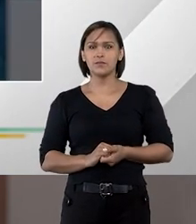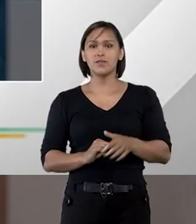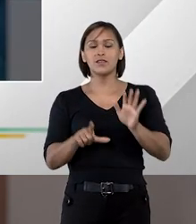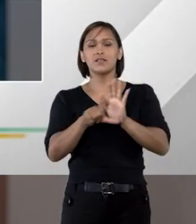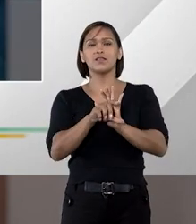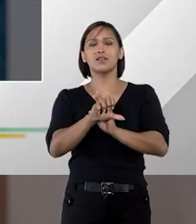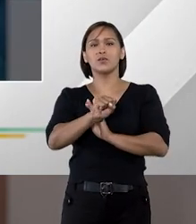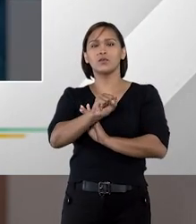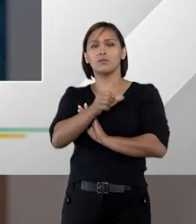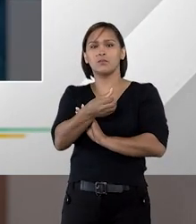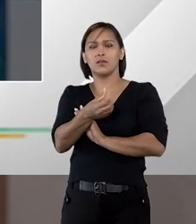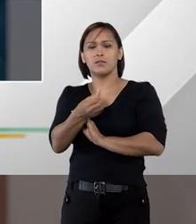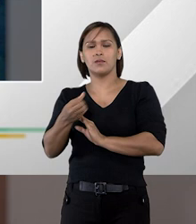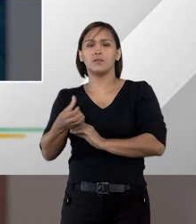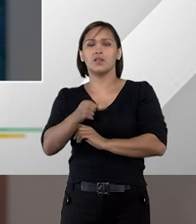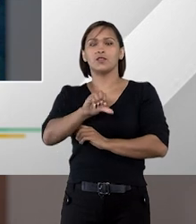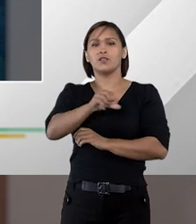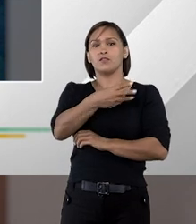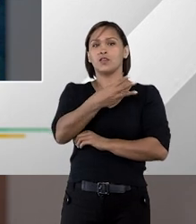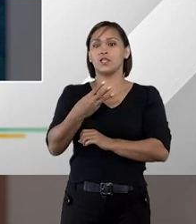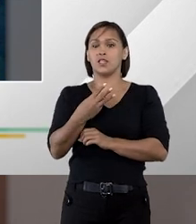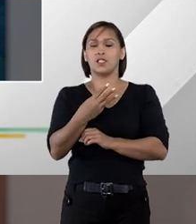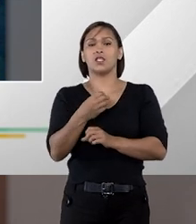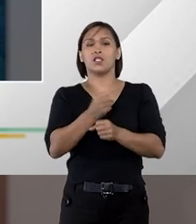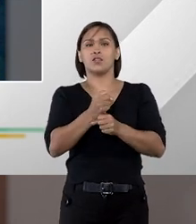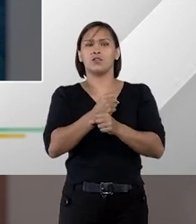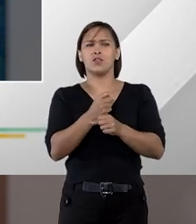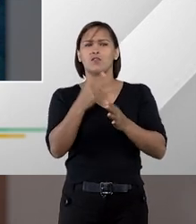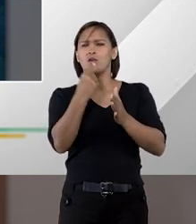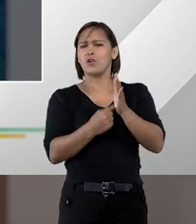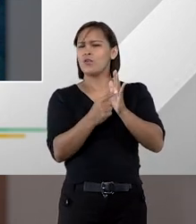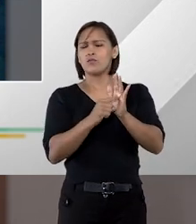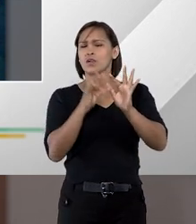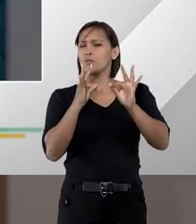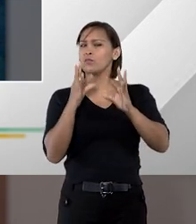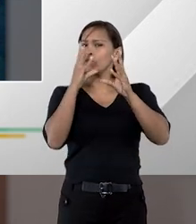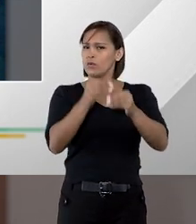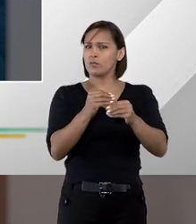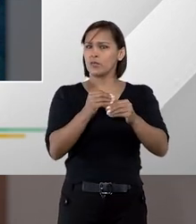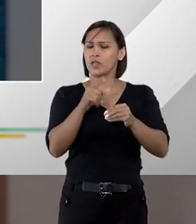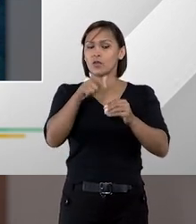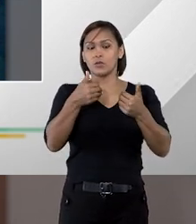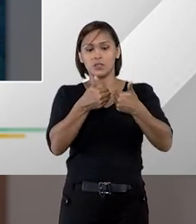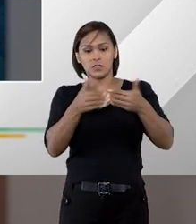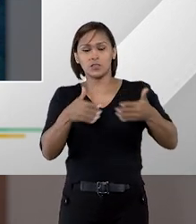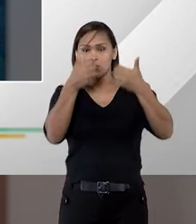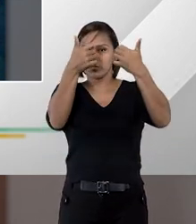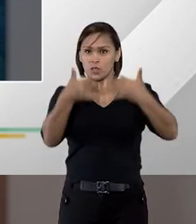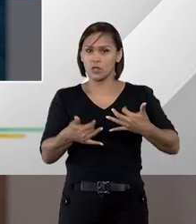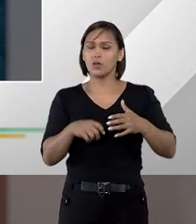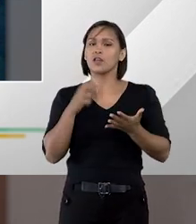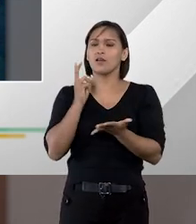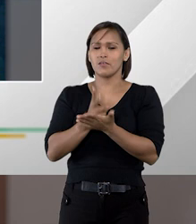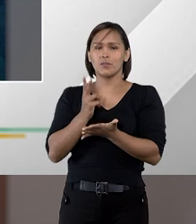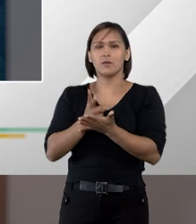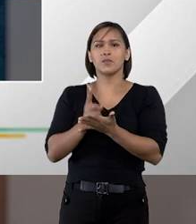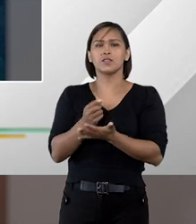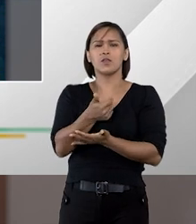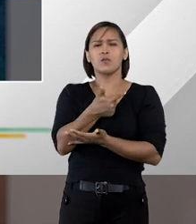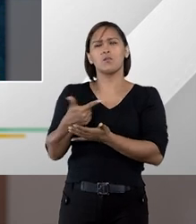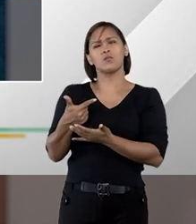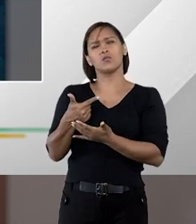A lei 8666 de 93 ainda não vai ser revogada por completo, como a gente falou aí na abertura do programa, ela ainda vai